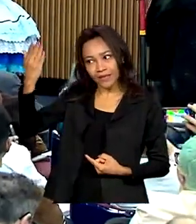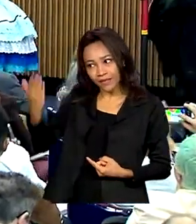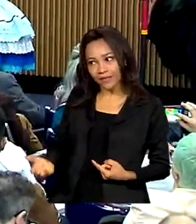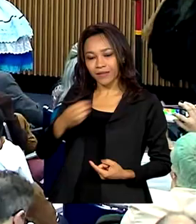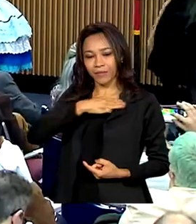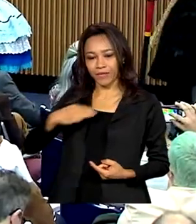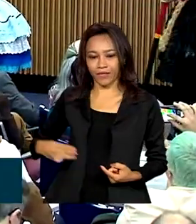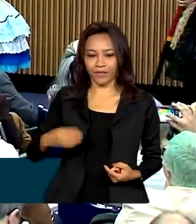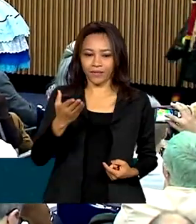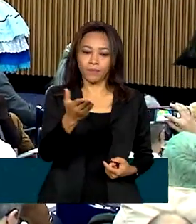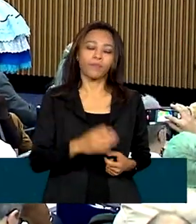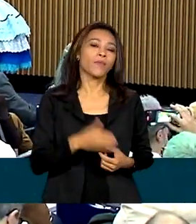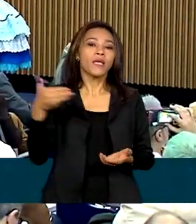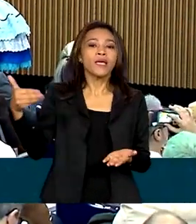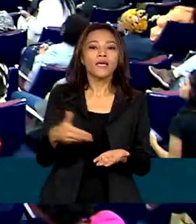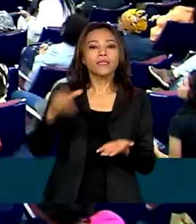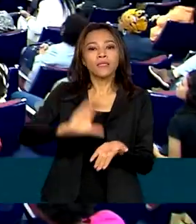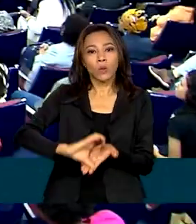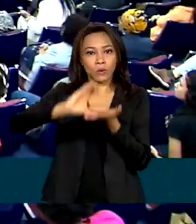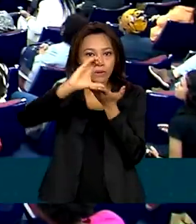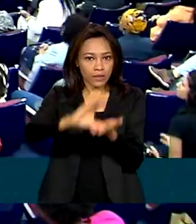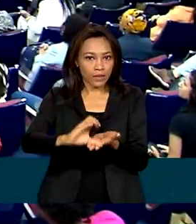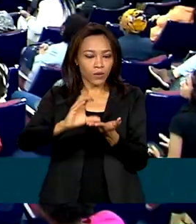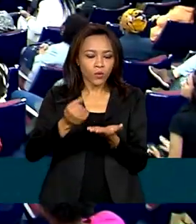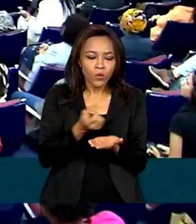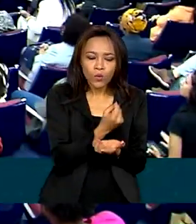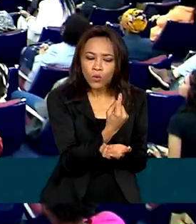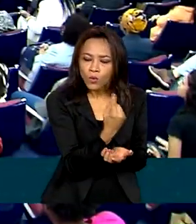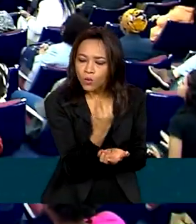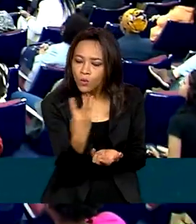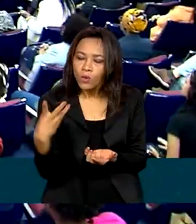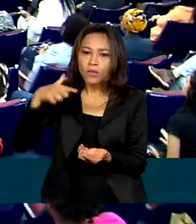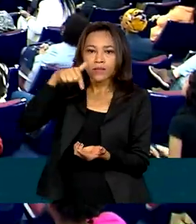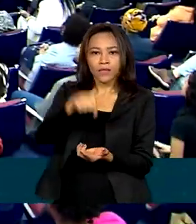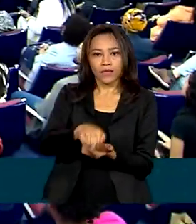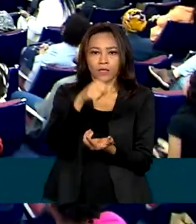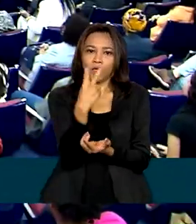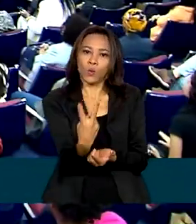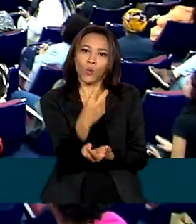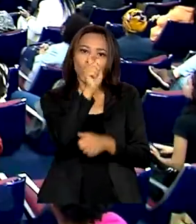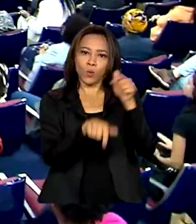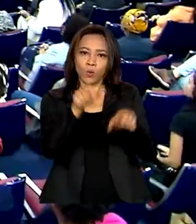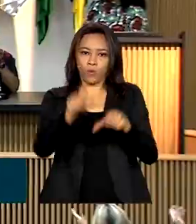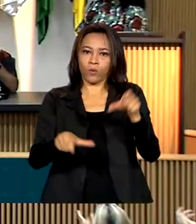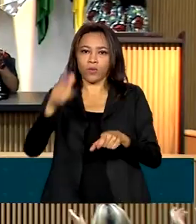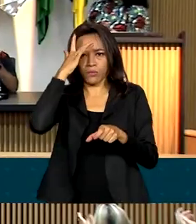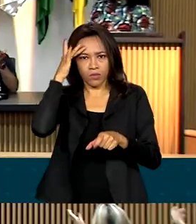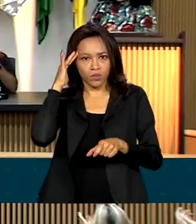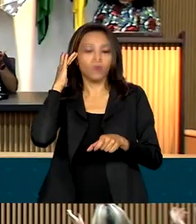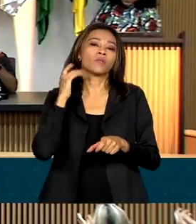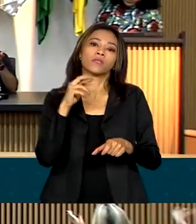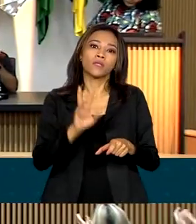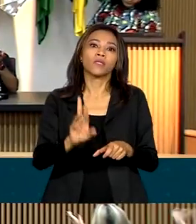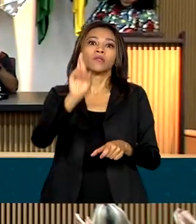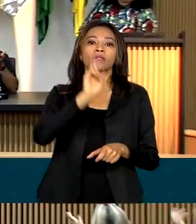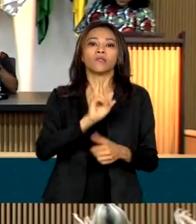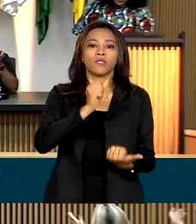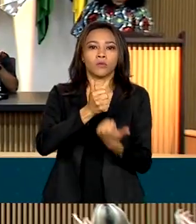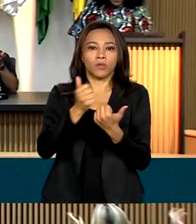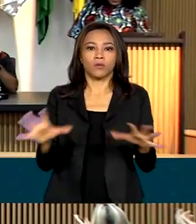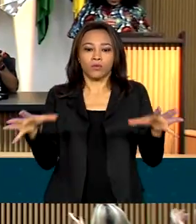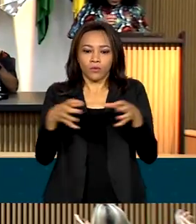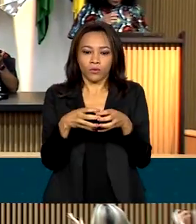Conselho Nacional de Cultura é formado por 72 integrantes titulares e suplentes. A nova composição